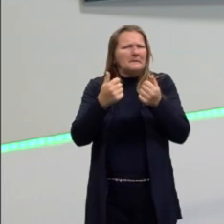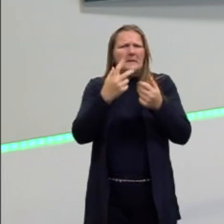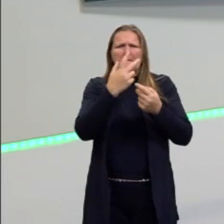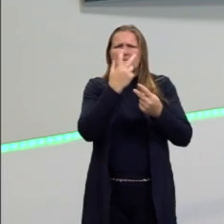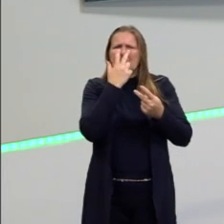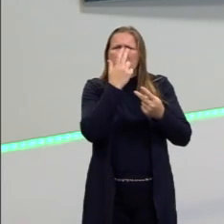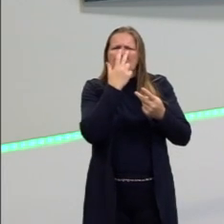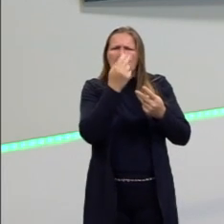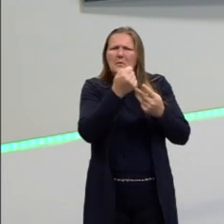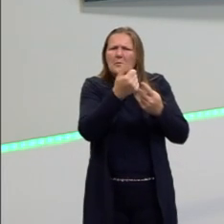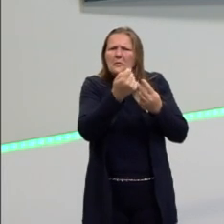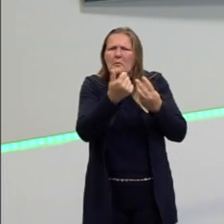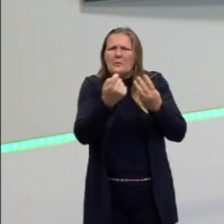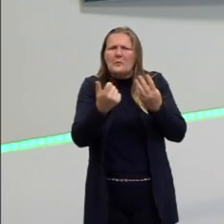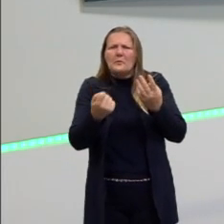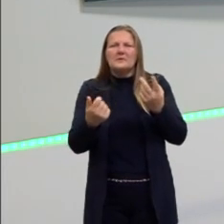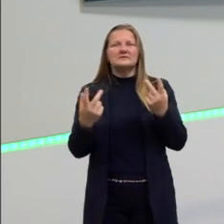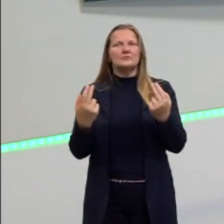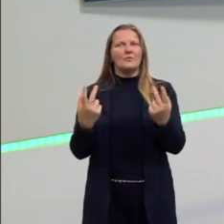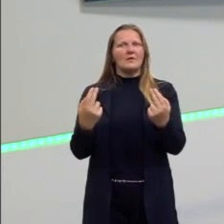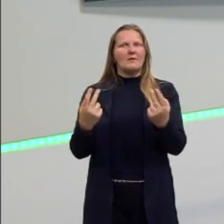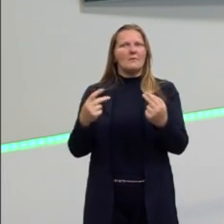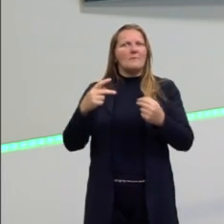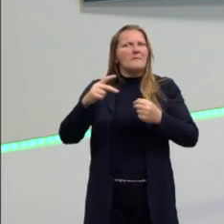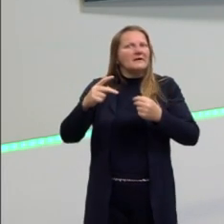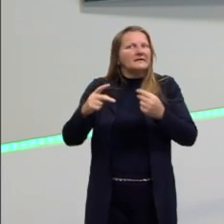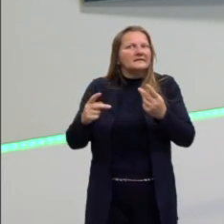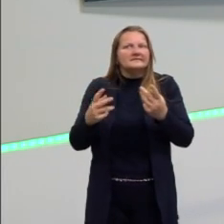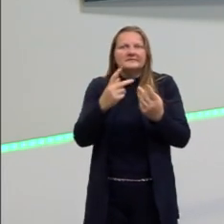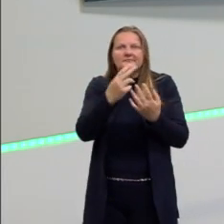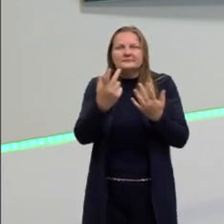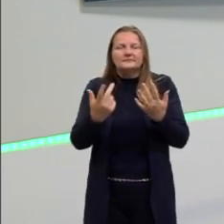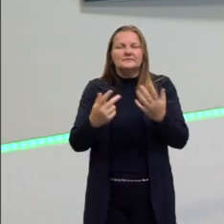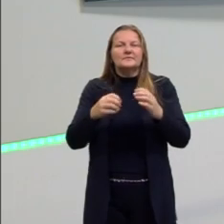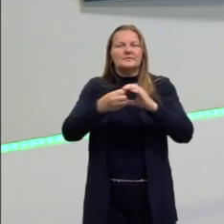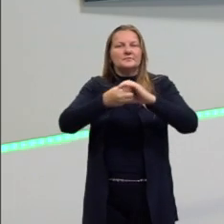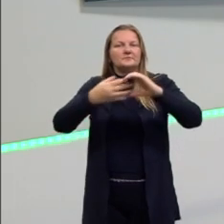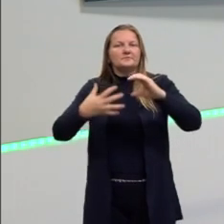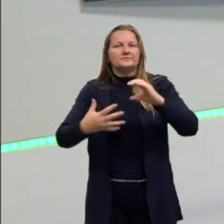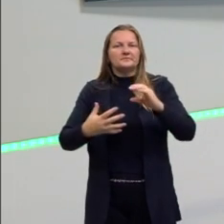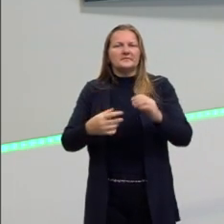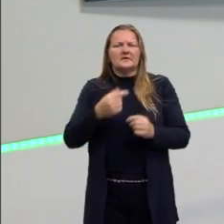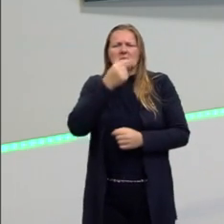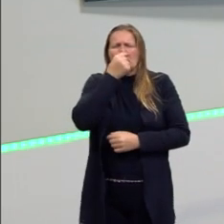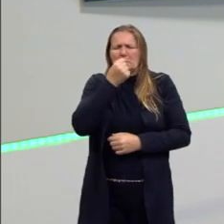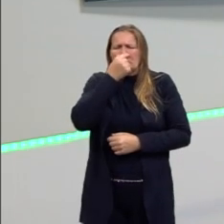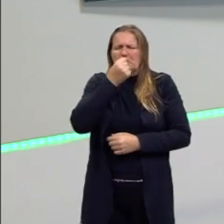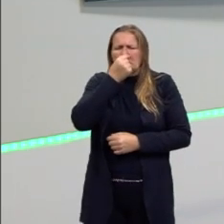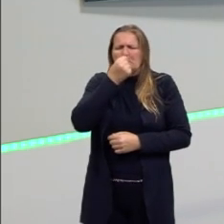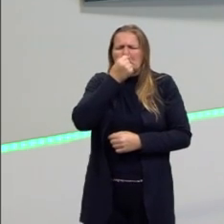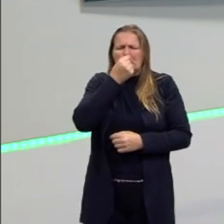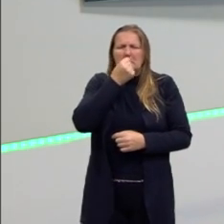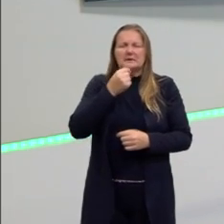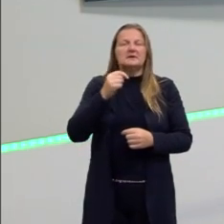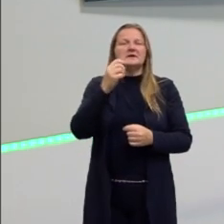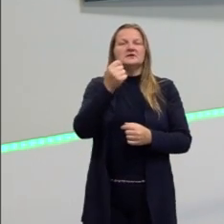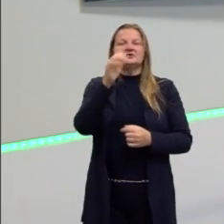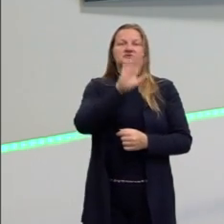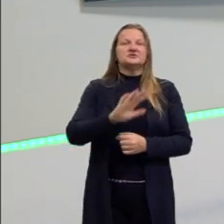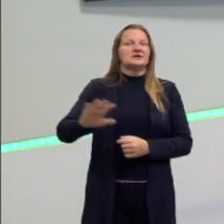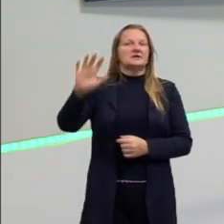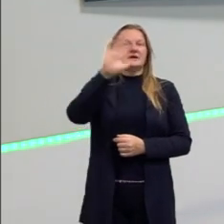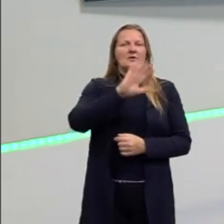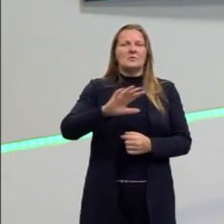os sintomas são muito parecidas entre elas. Geralmente são sintomas gripais, de modo geral, geralzão assim.